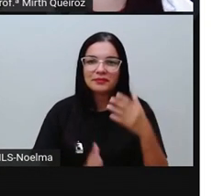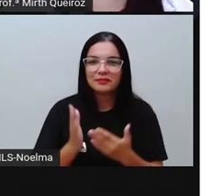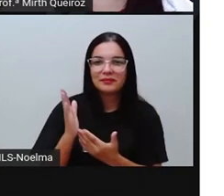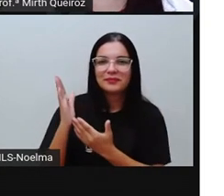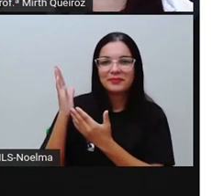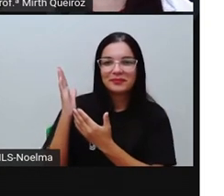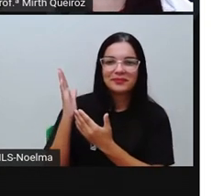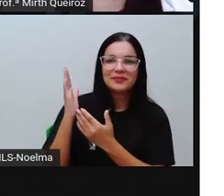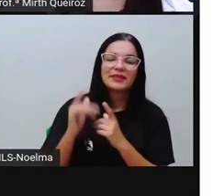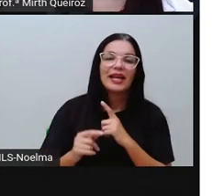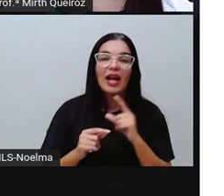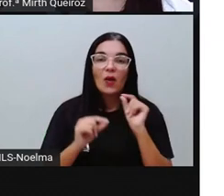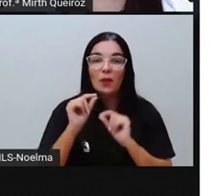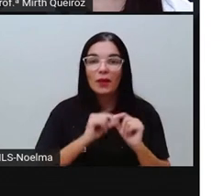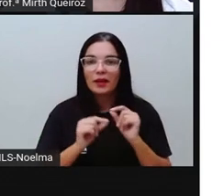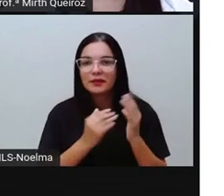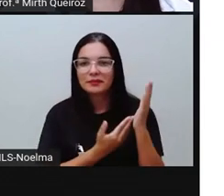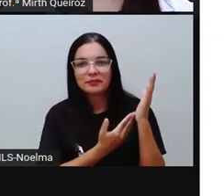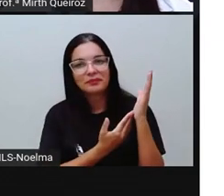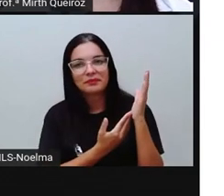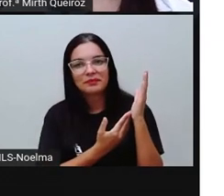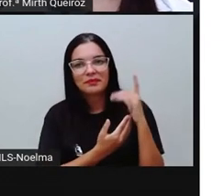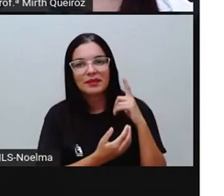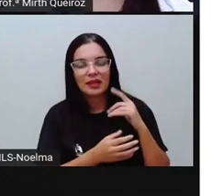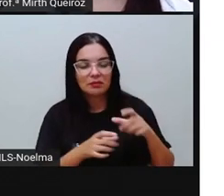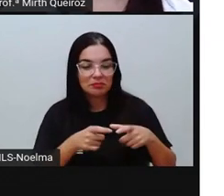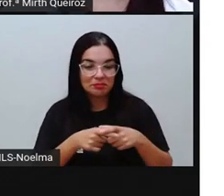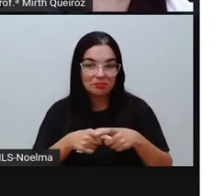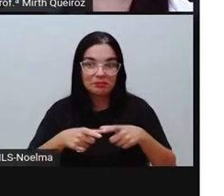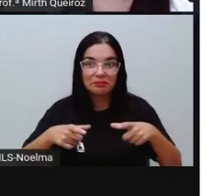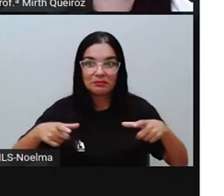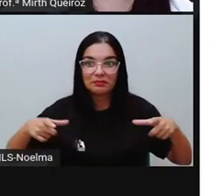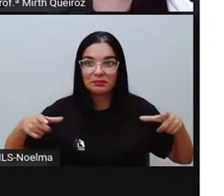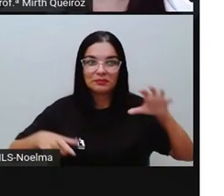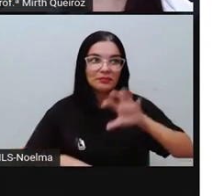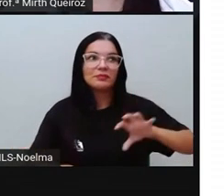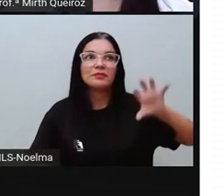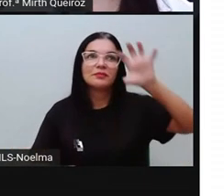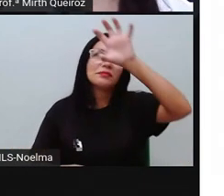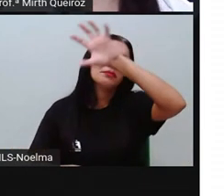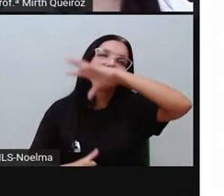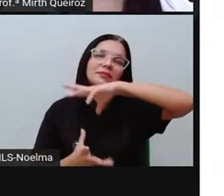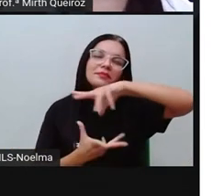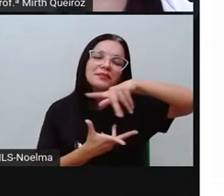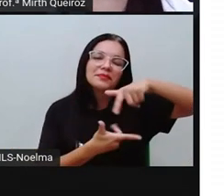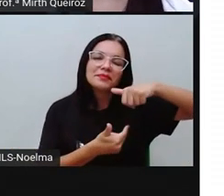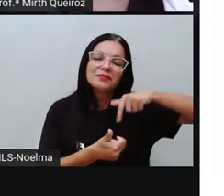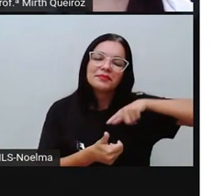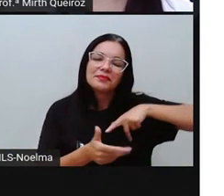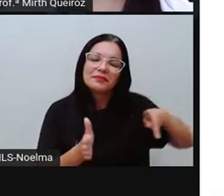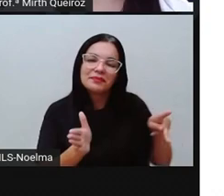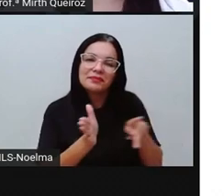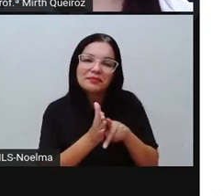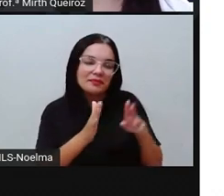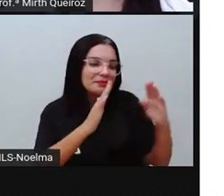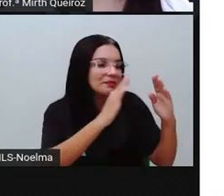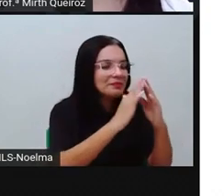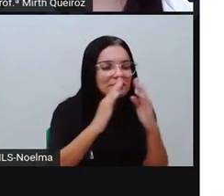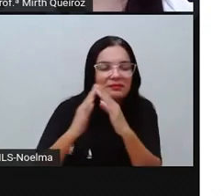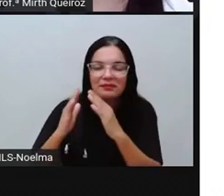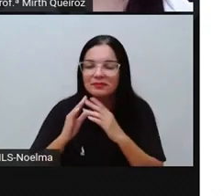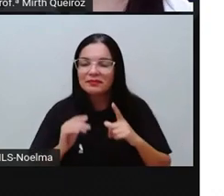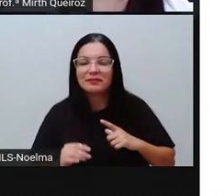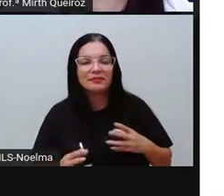ela é uma das regiões do mundo com a maior diversidade, como a gente já viu, né? Serve de habitat para inúmeras espécies de